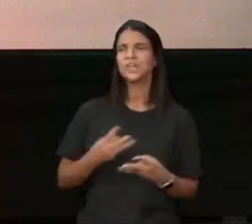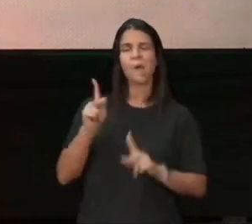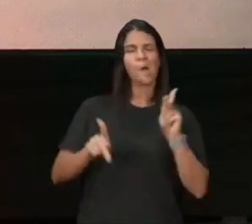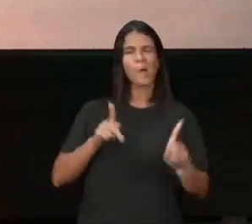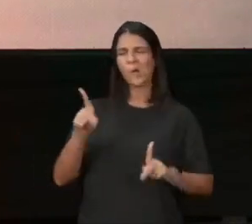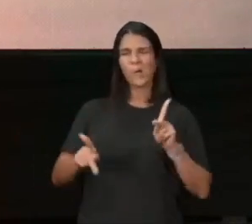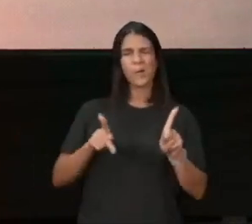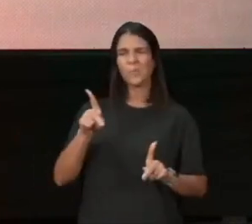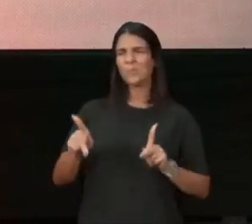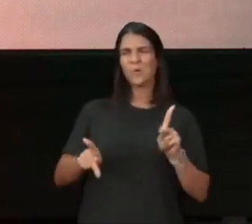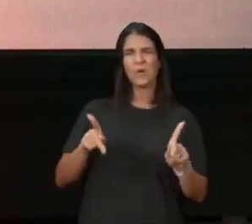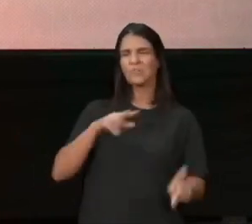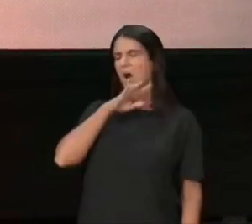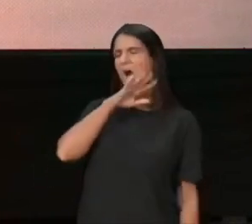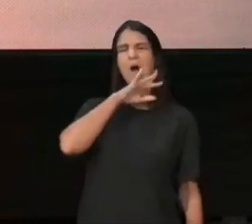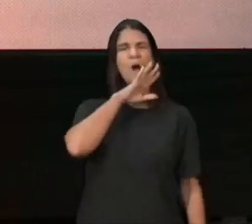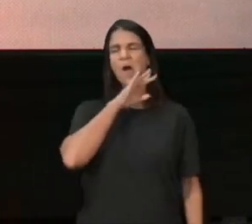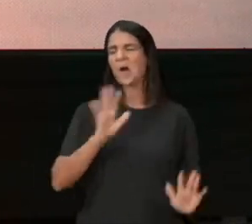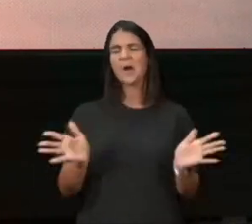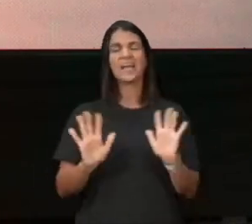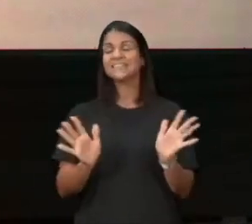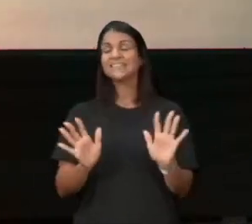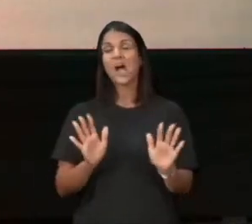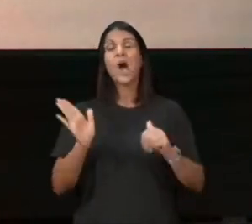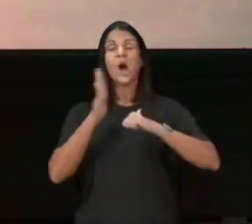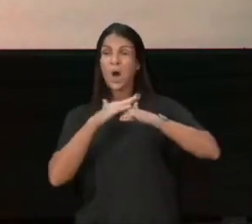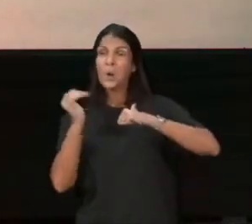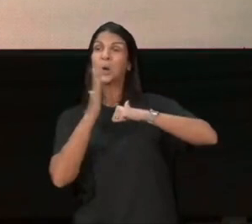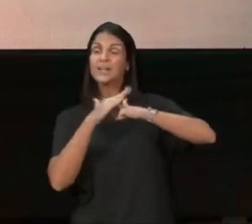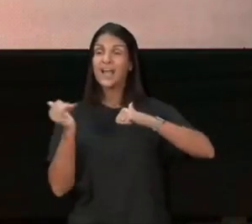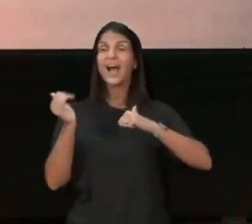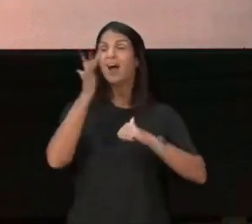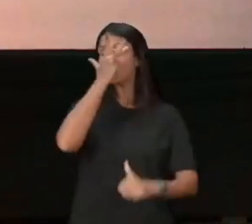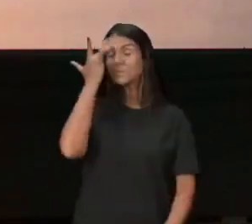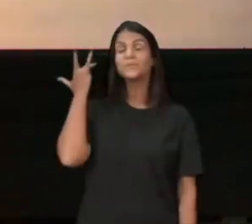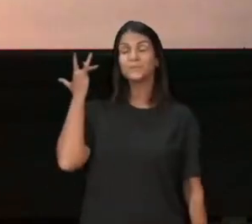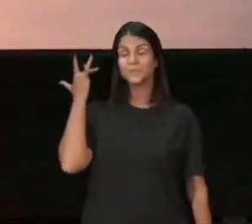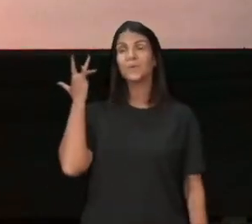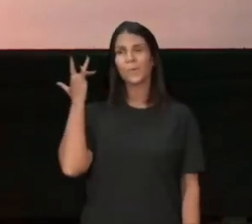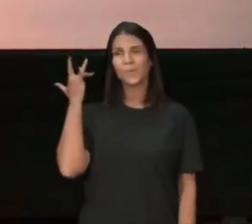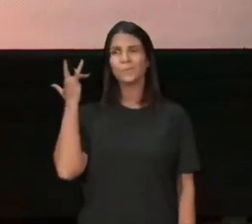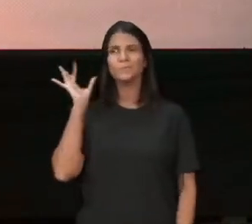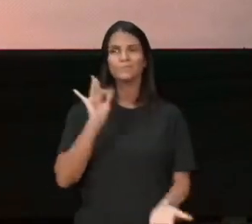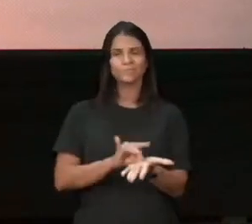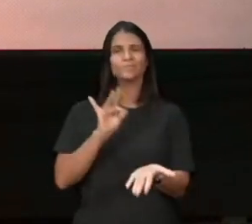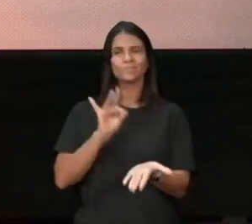ele tratava as pessoas, como parte da vida dele, eu queria te fazer a primeira pergunta,